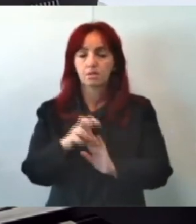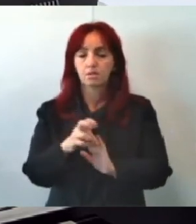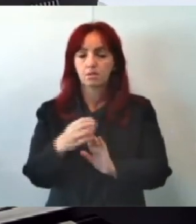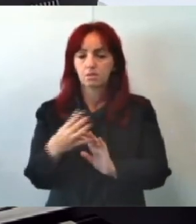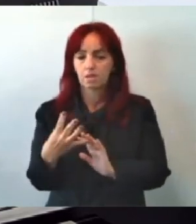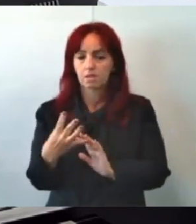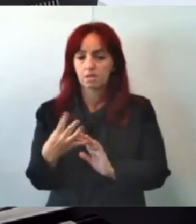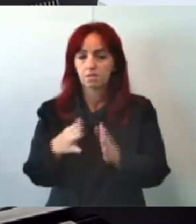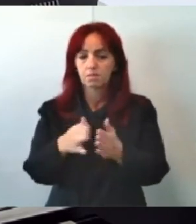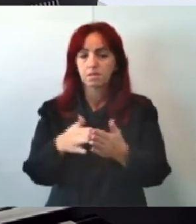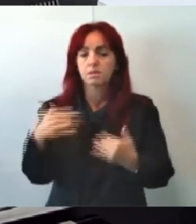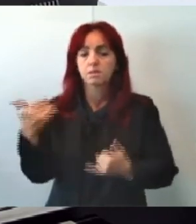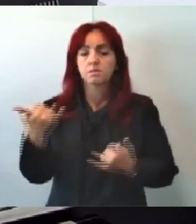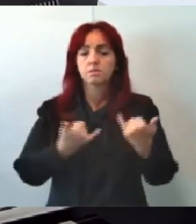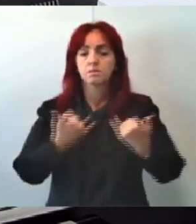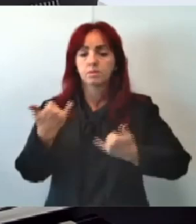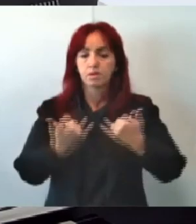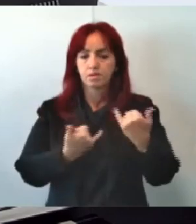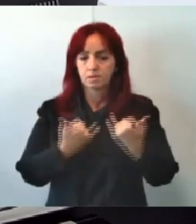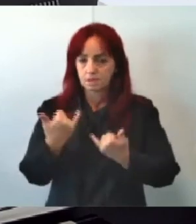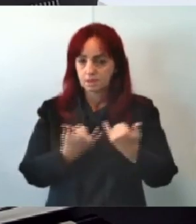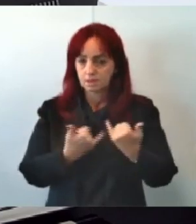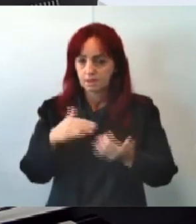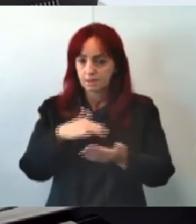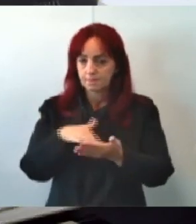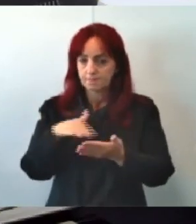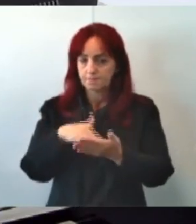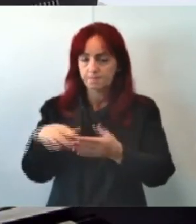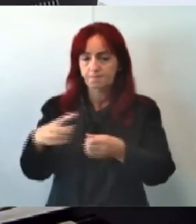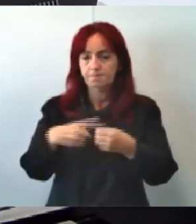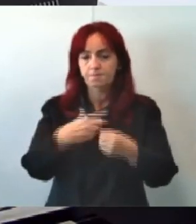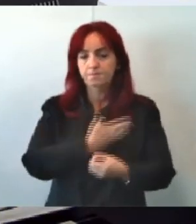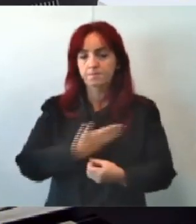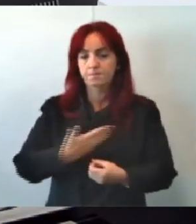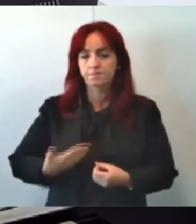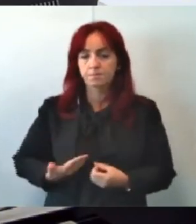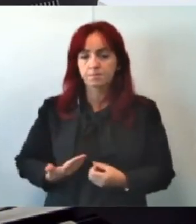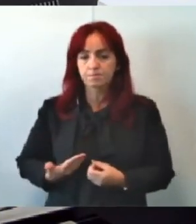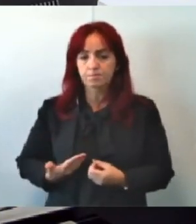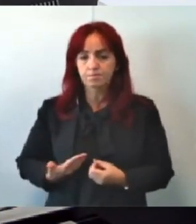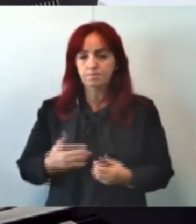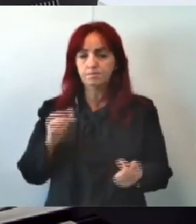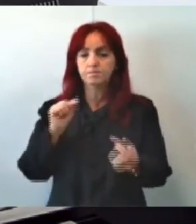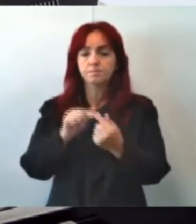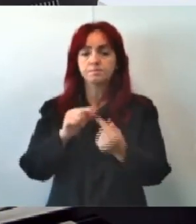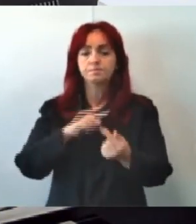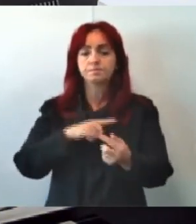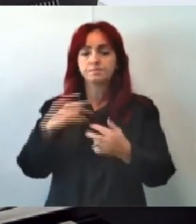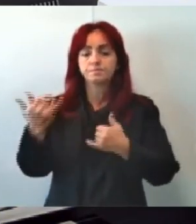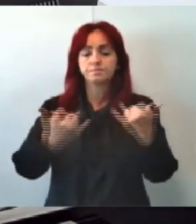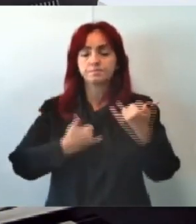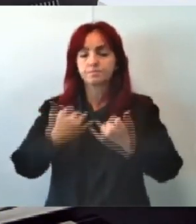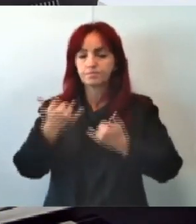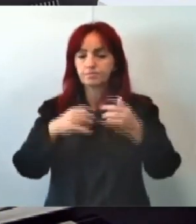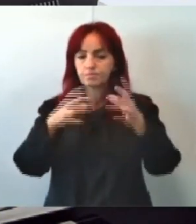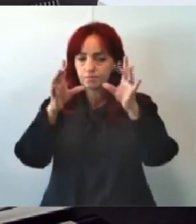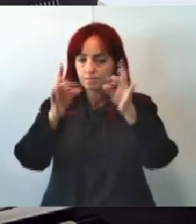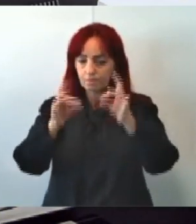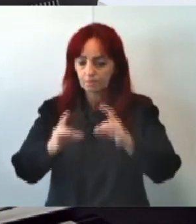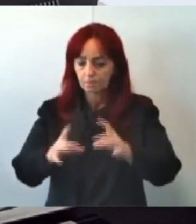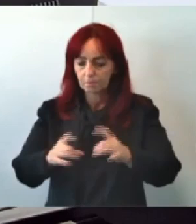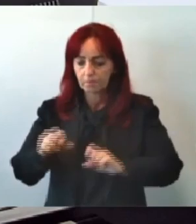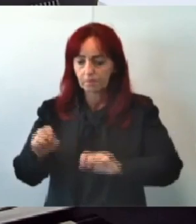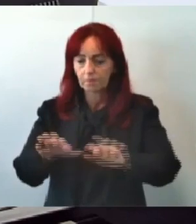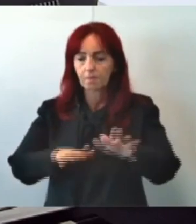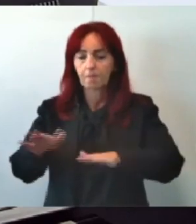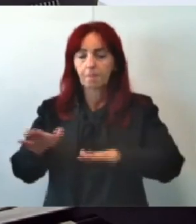de informação Destinatável Secretário Municipal De governo Finalidade Obter informação Detalada As ações e medidas Tomadas pelo